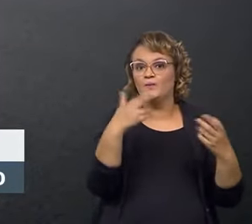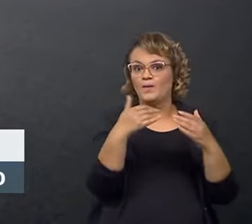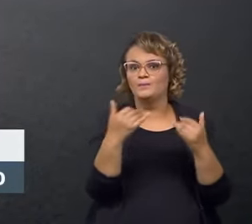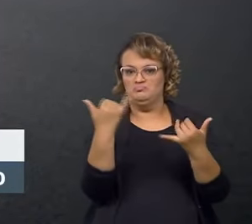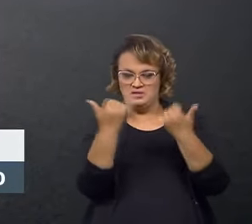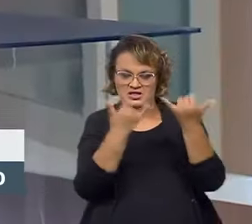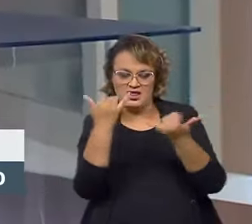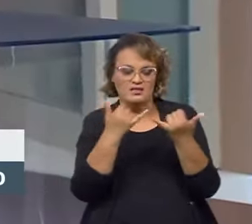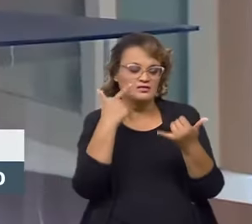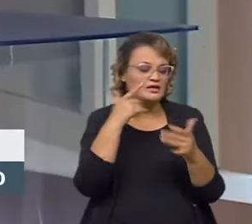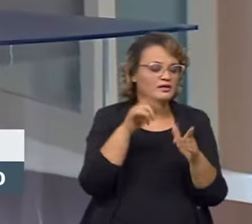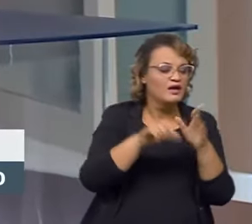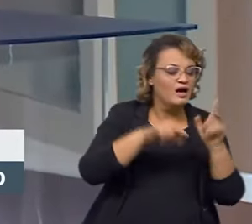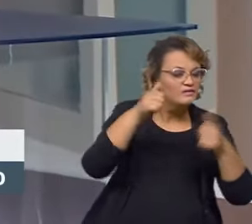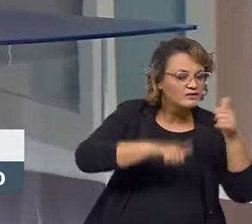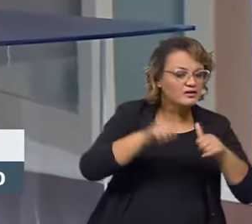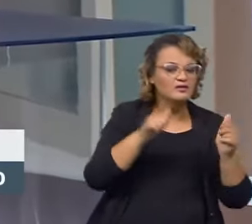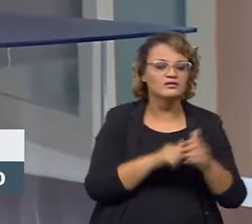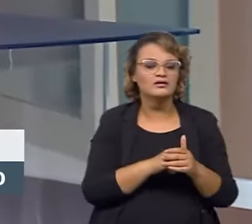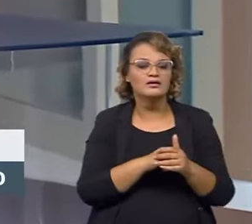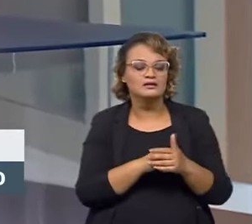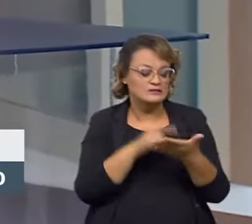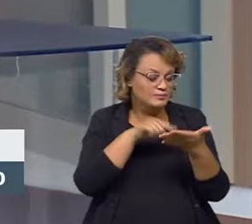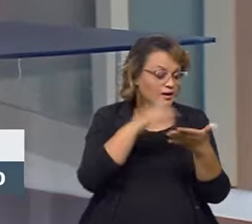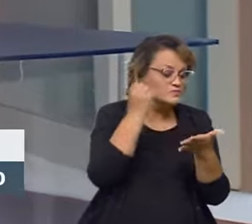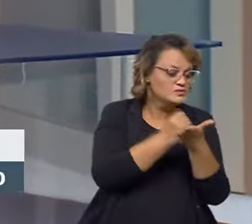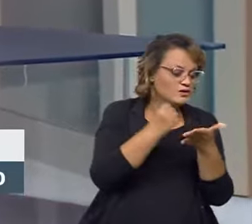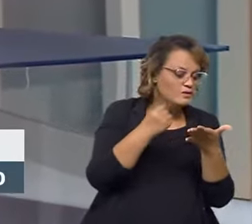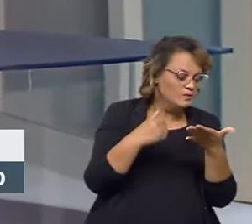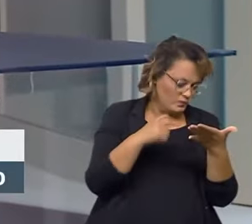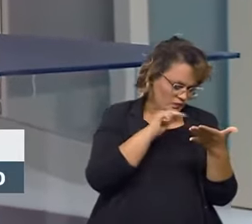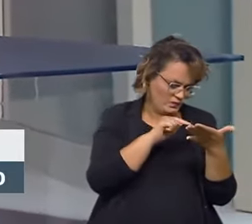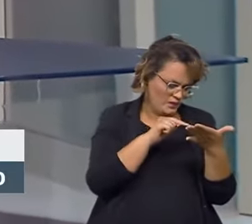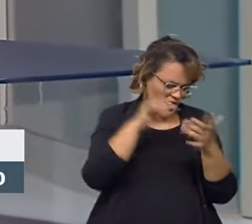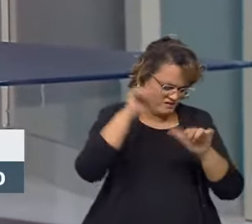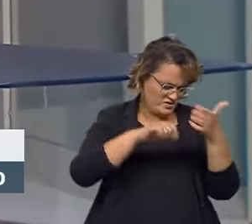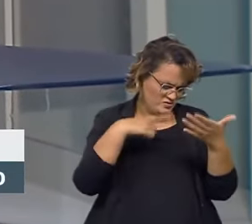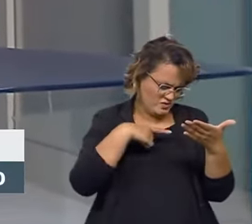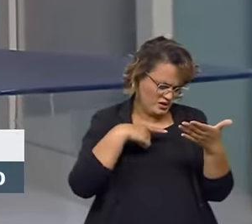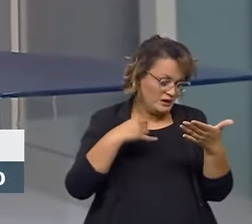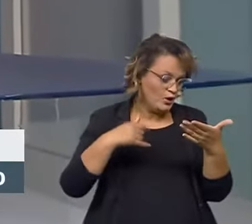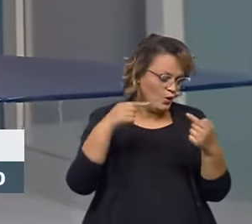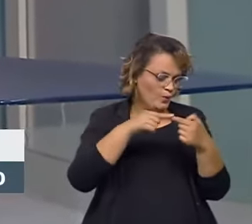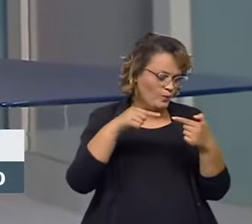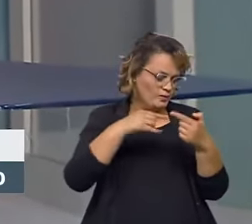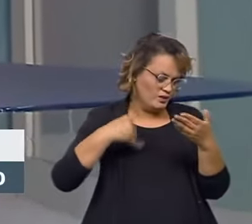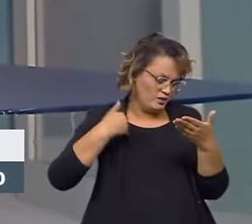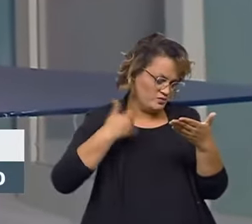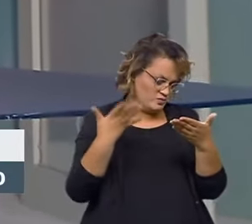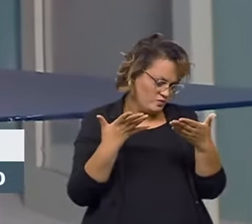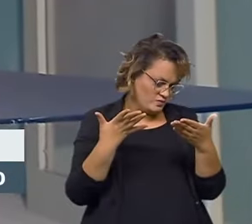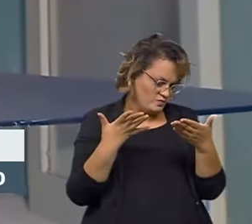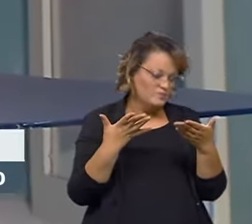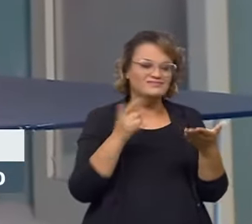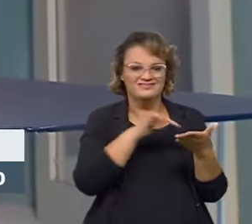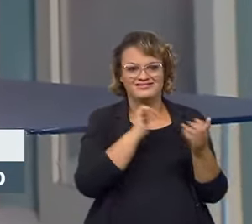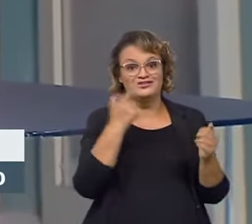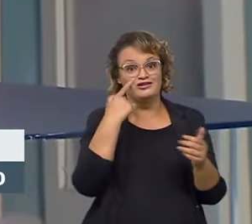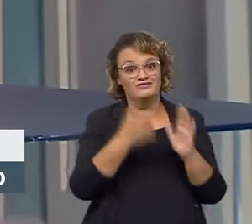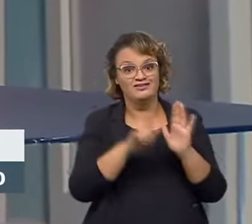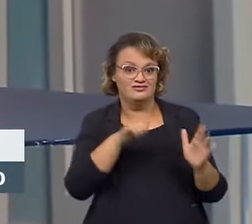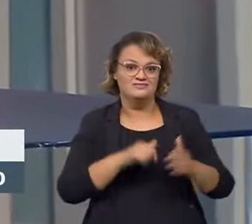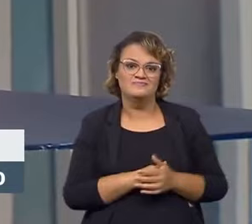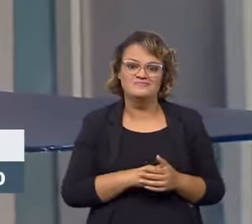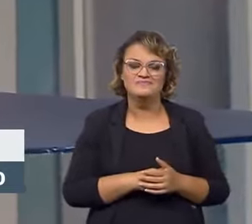os pais têm que observar a presença do selo para dizer que ele passou por um processo de certificação. Alguns até